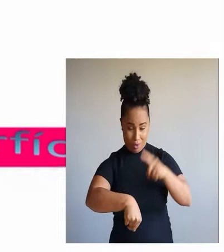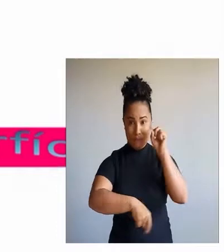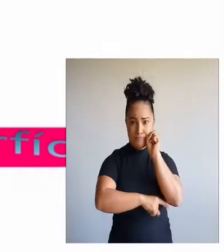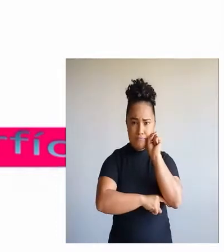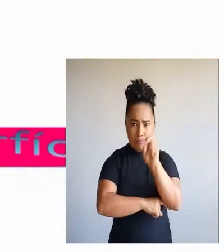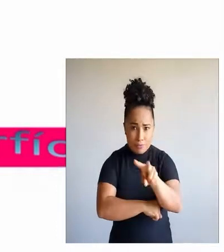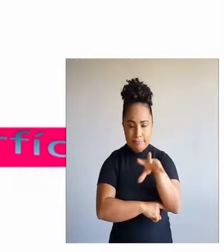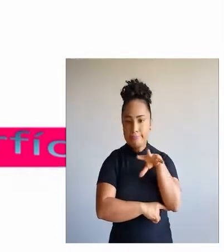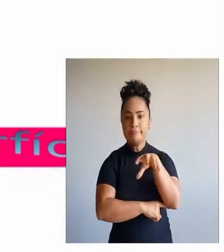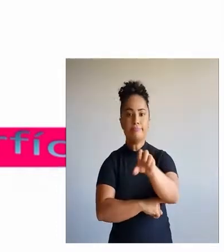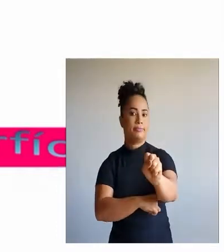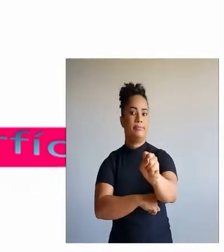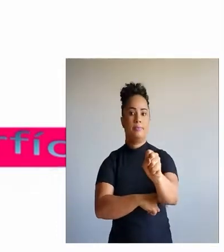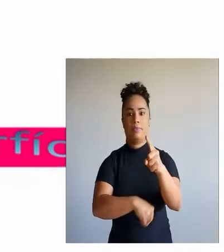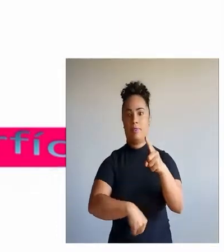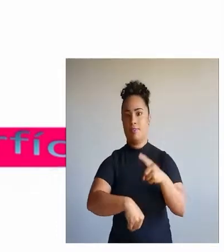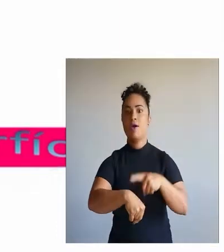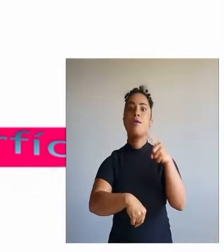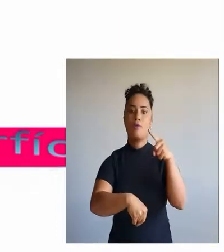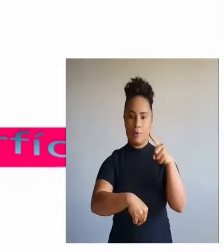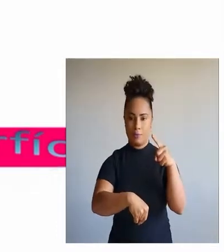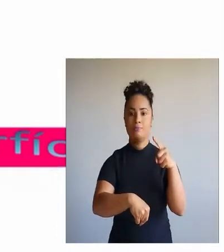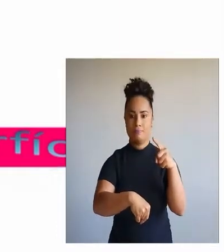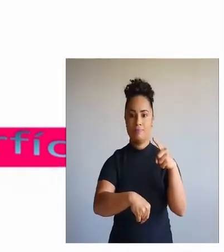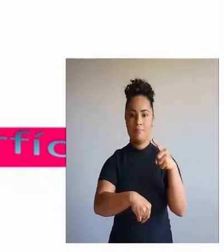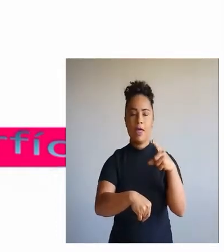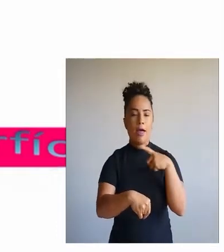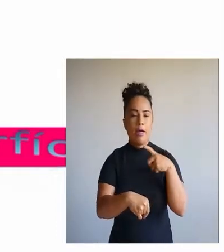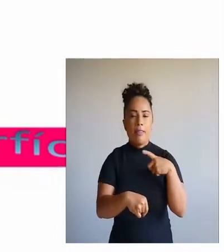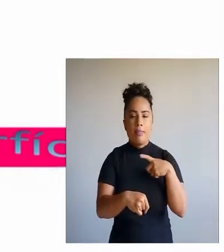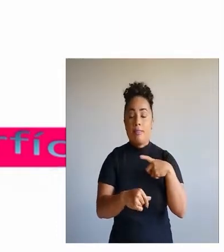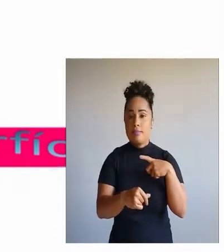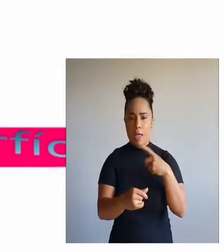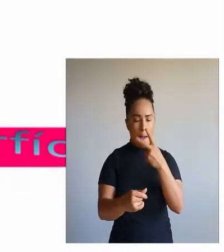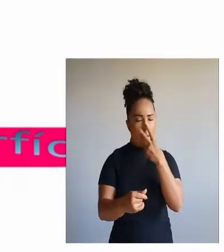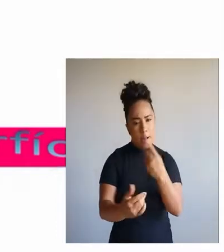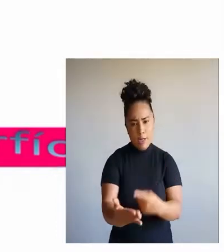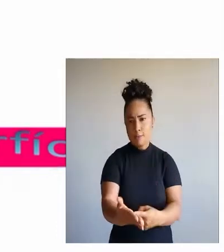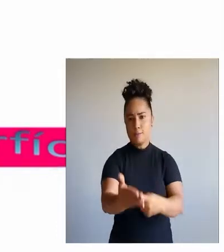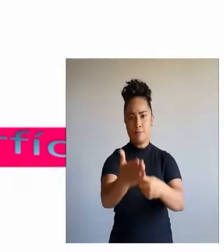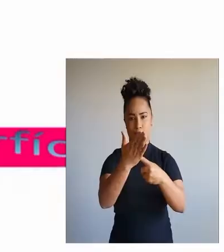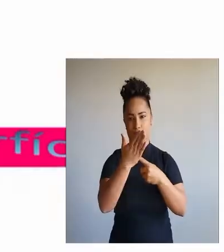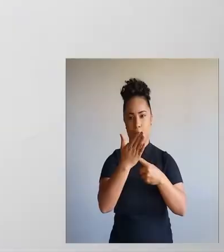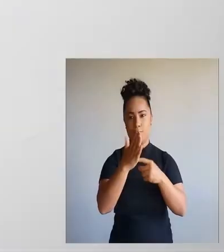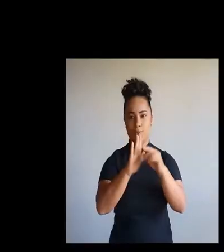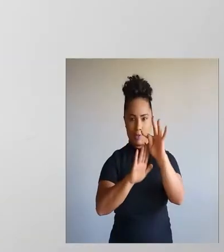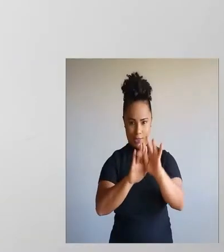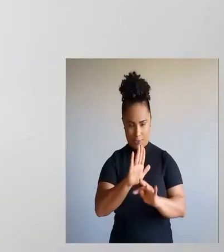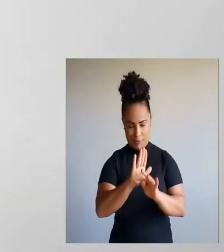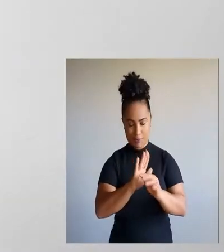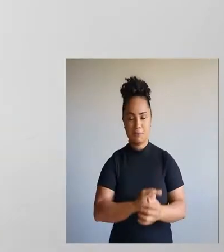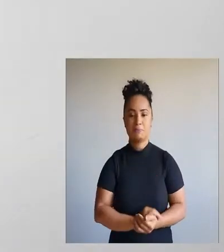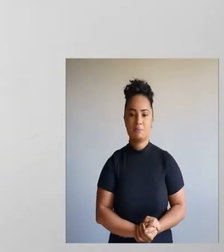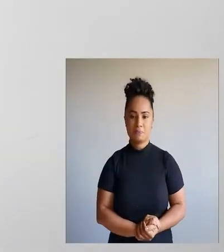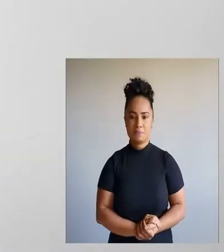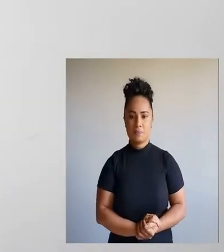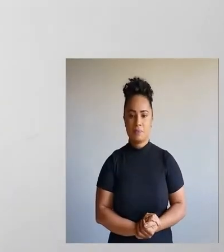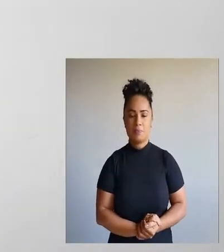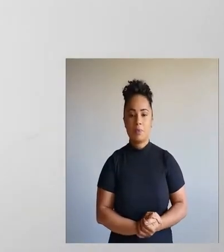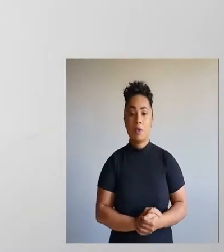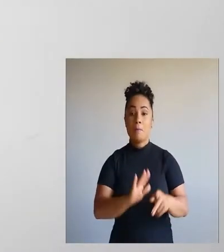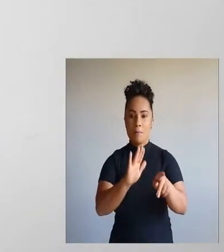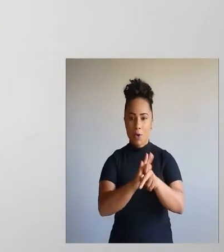bateu o olho nelas e viu. Elas estão na superfície do texto. No